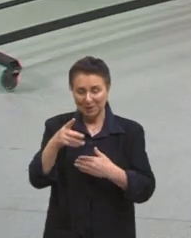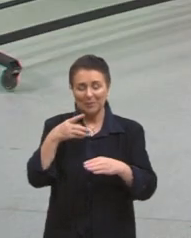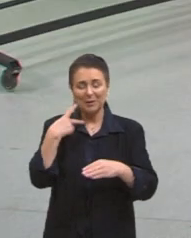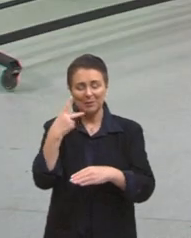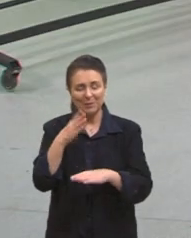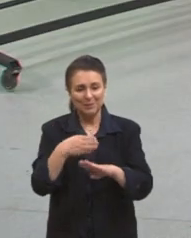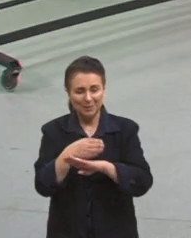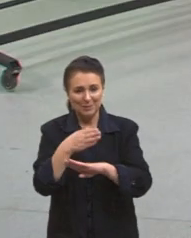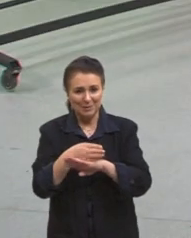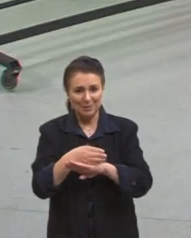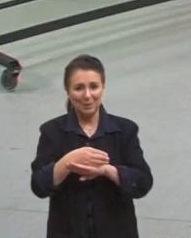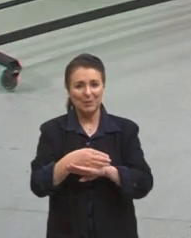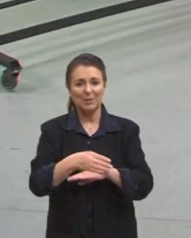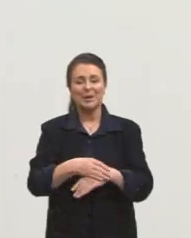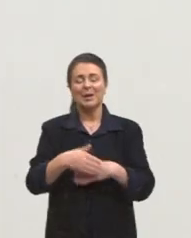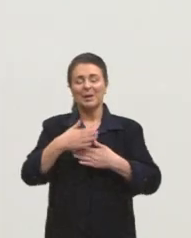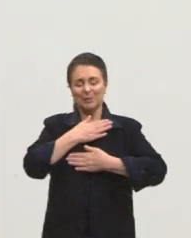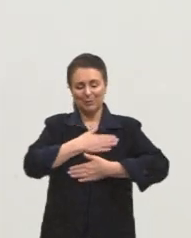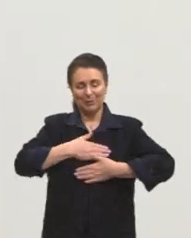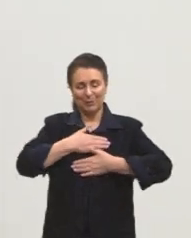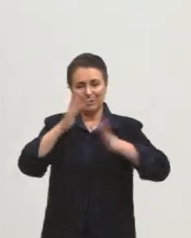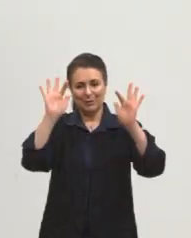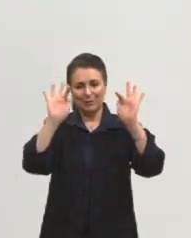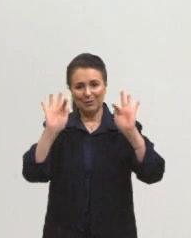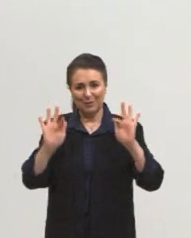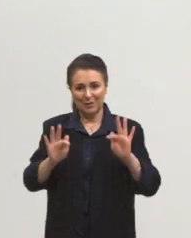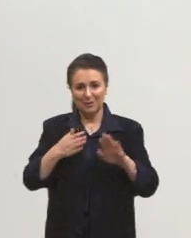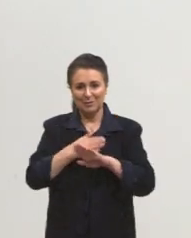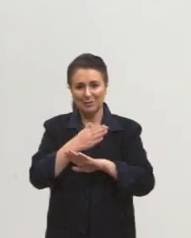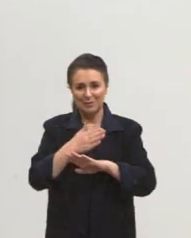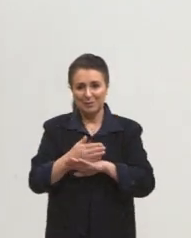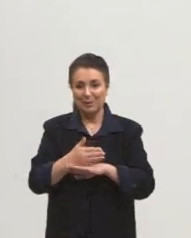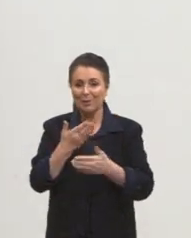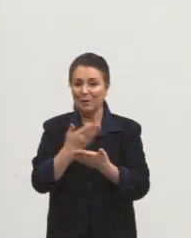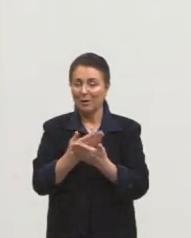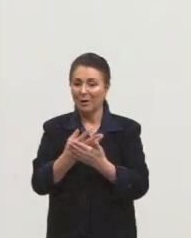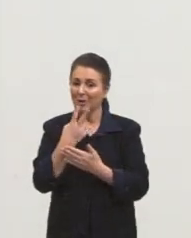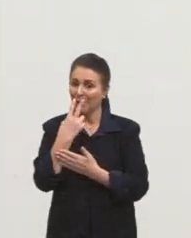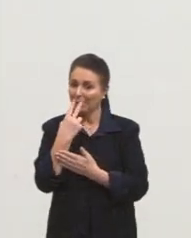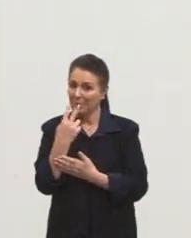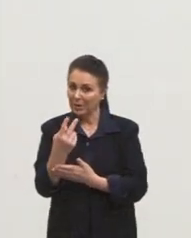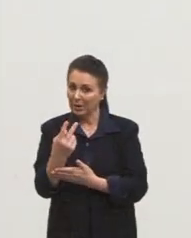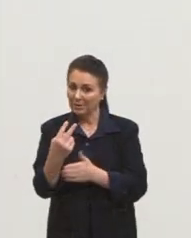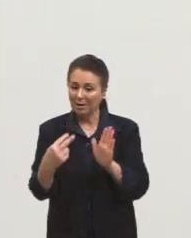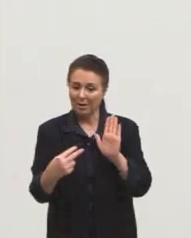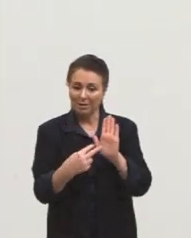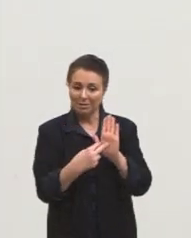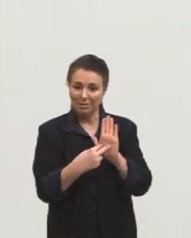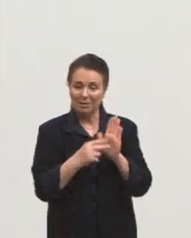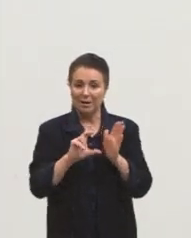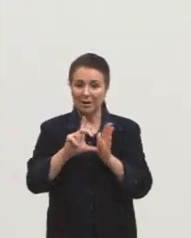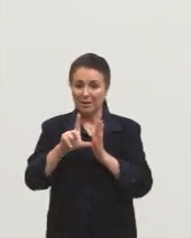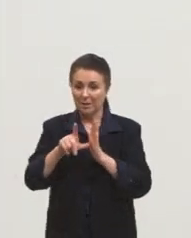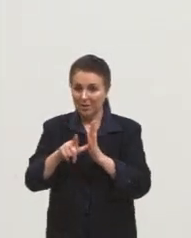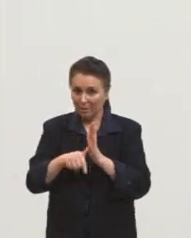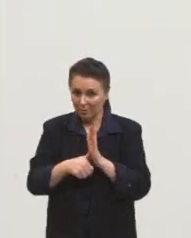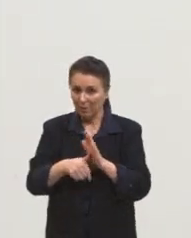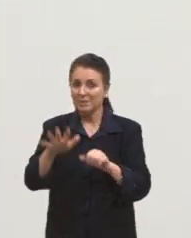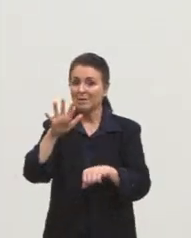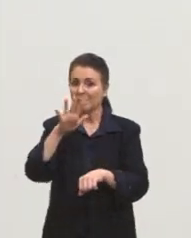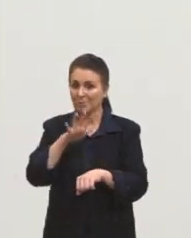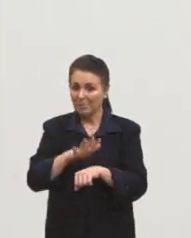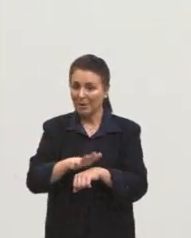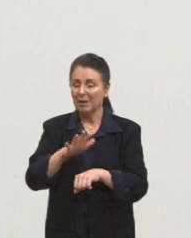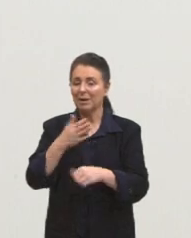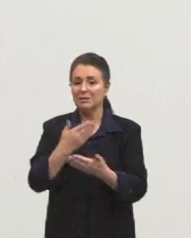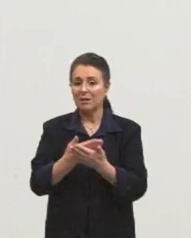participação. Eu fico imensamente feliz de ter participado aqui da aula de língua inglesa e fica ligado que depois tem isso e muito mais na